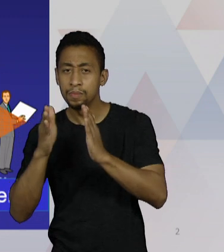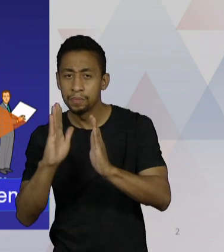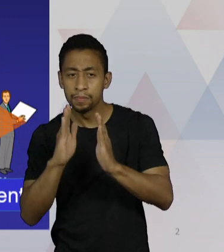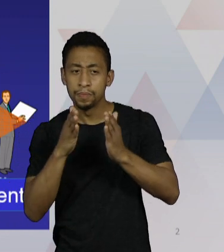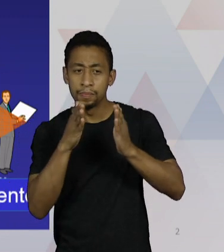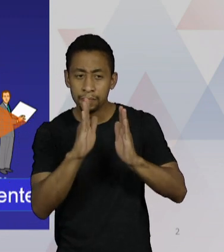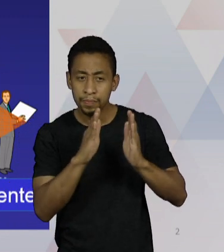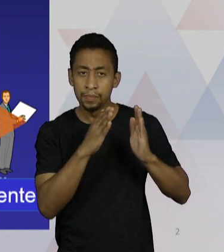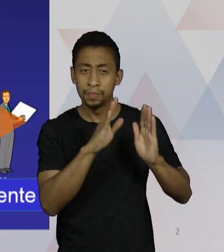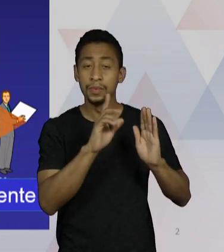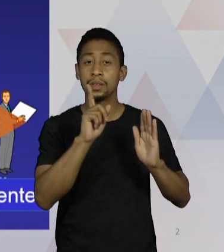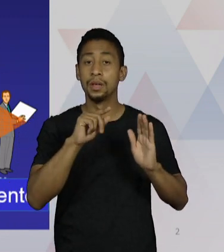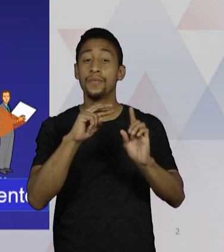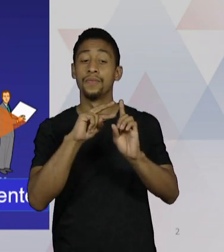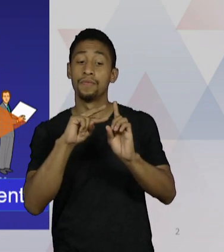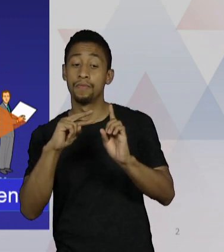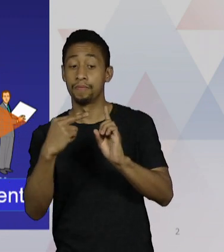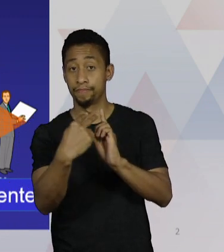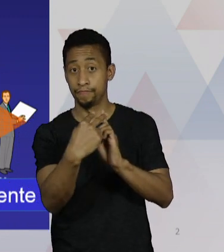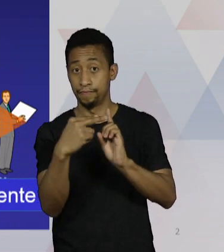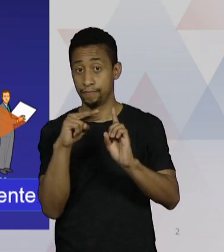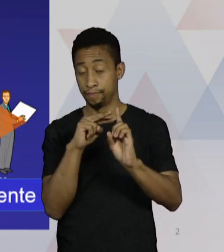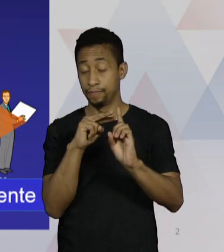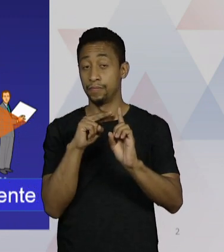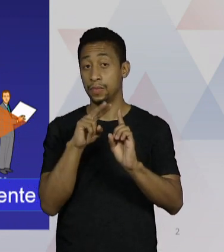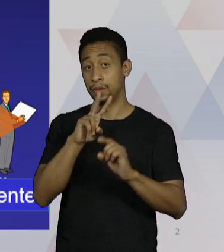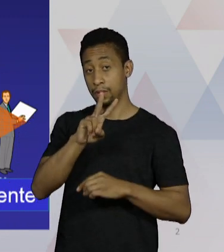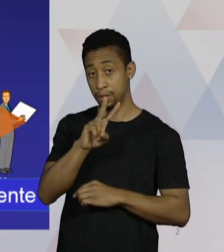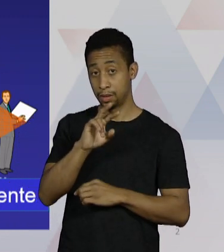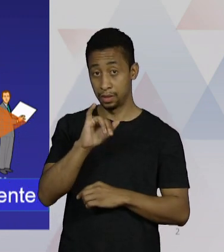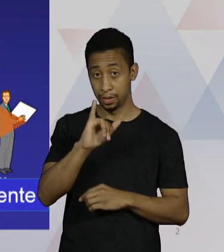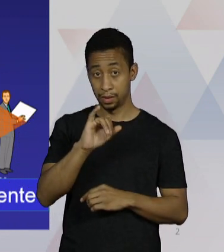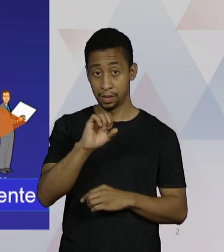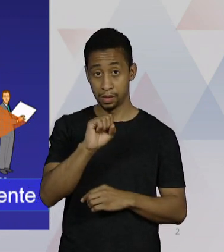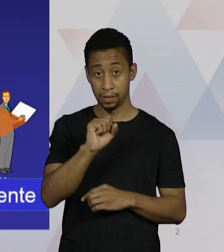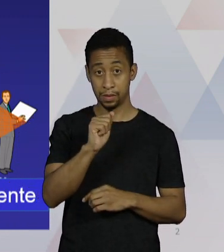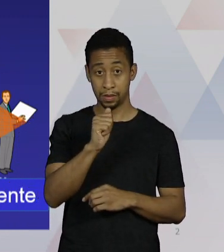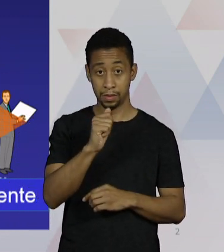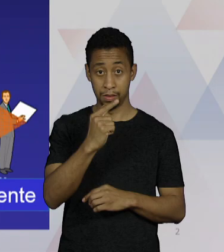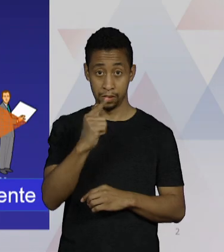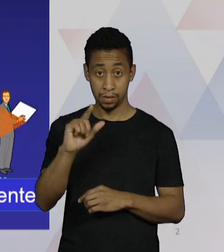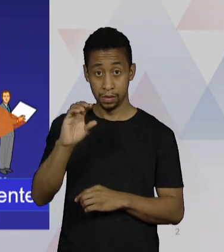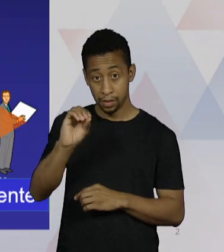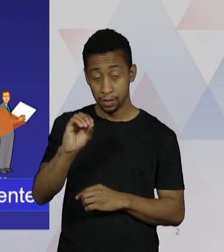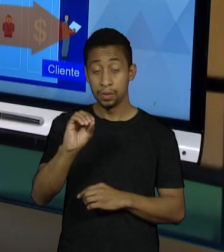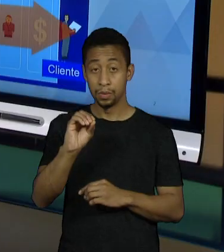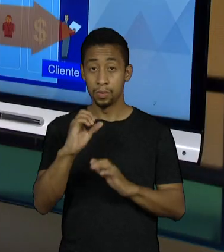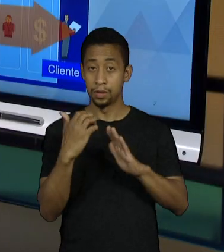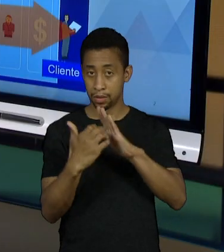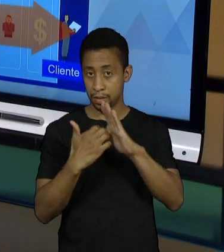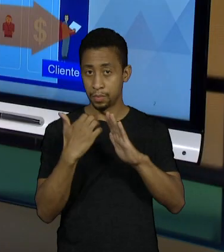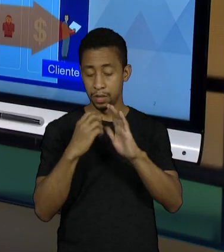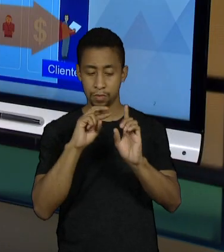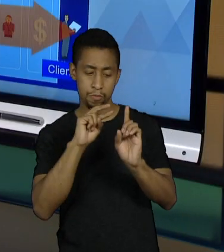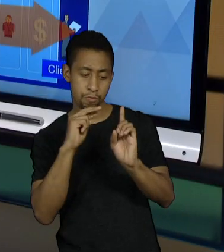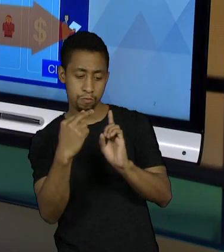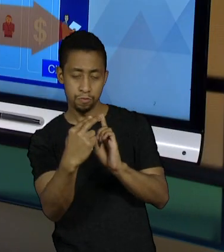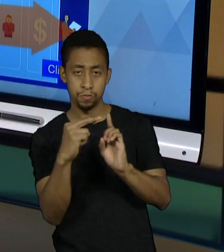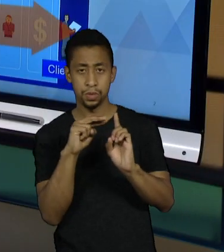Esse conceito de visão da empresa por processos é imprescindível para o entendimento do desenvolvimento de produto